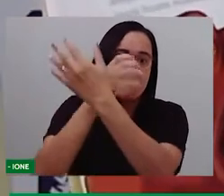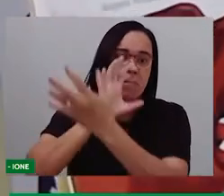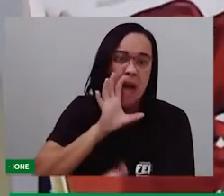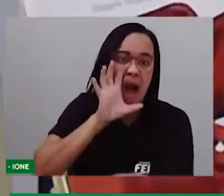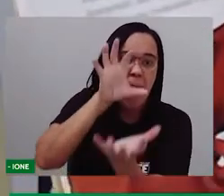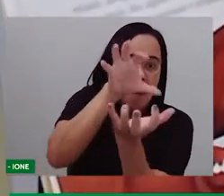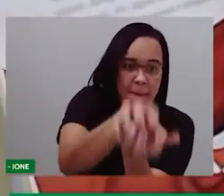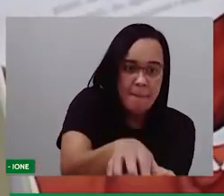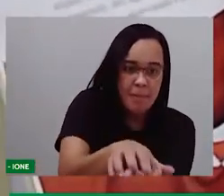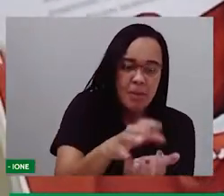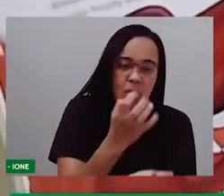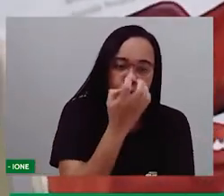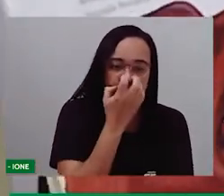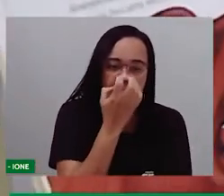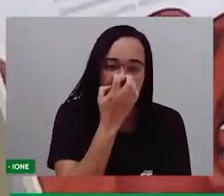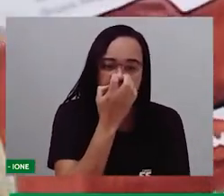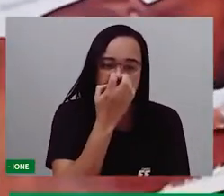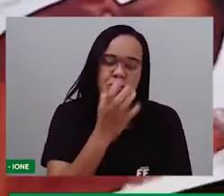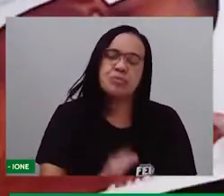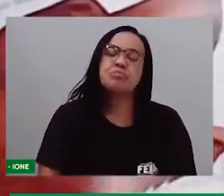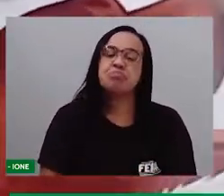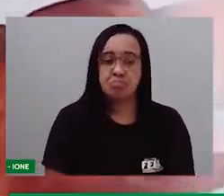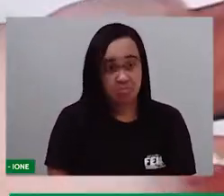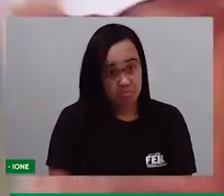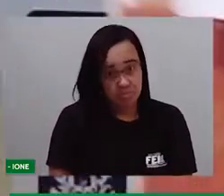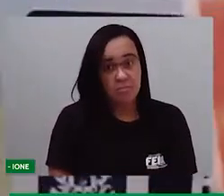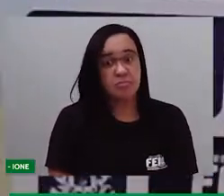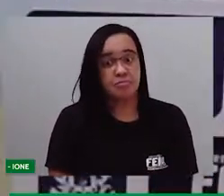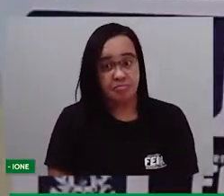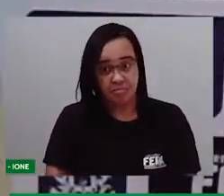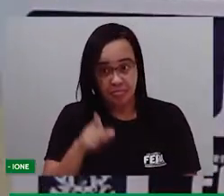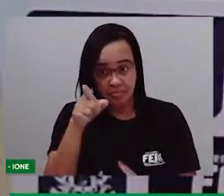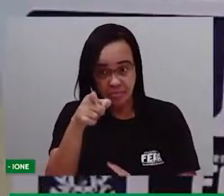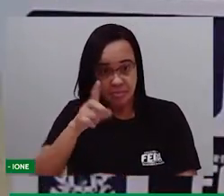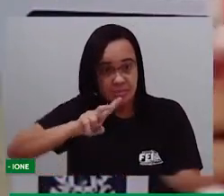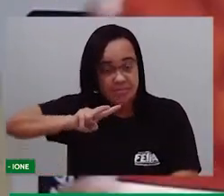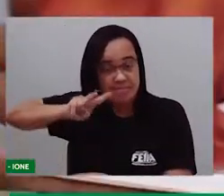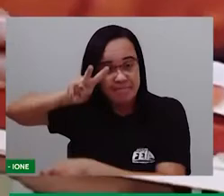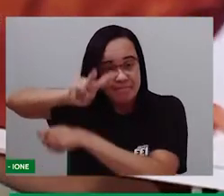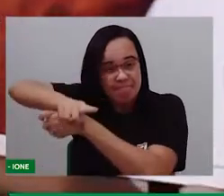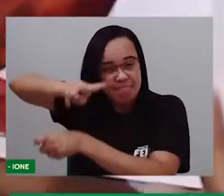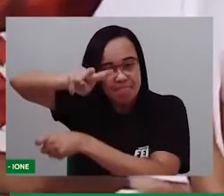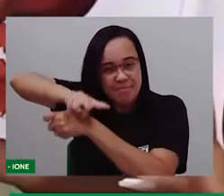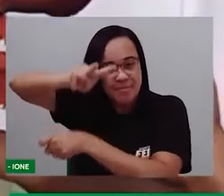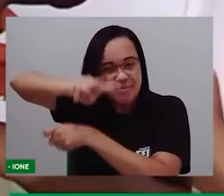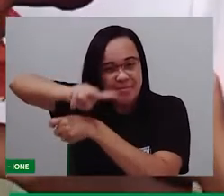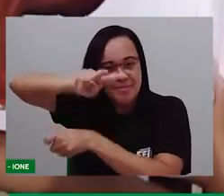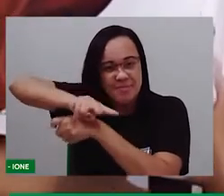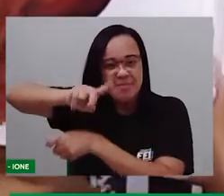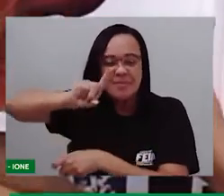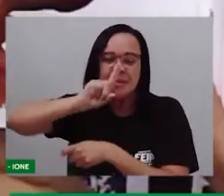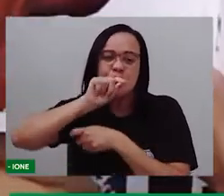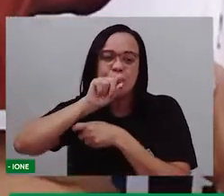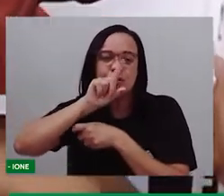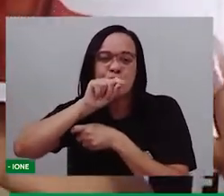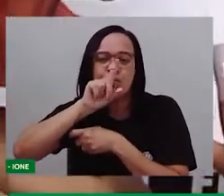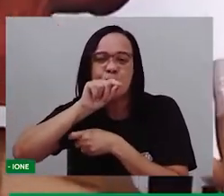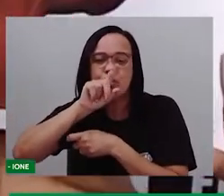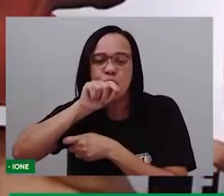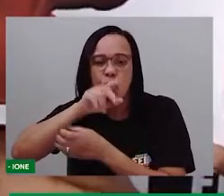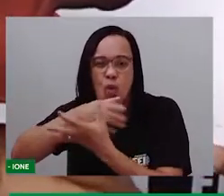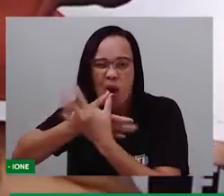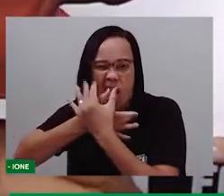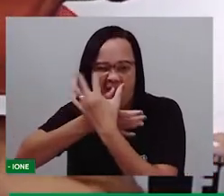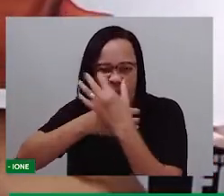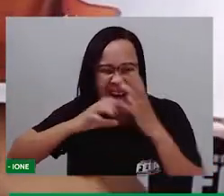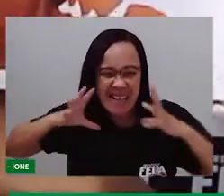grande e arreganhada do cachorro. Olha só como o pardal que saiu da árvore